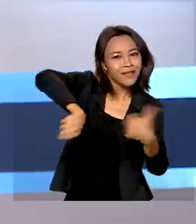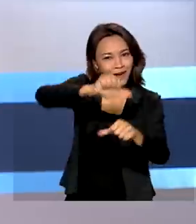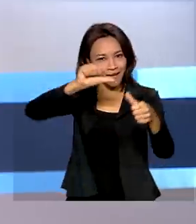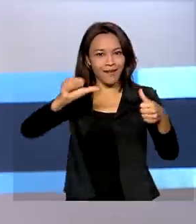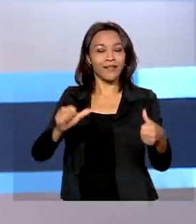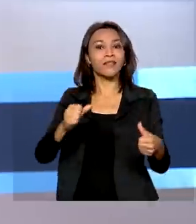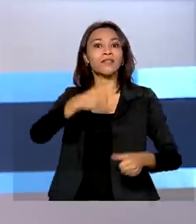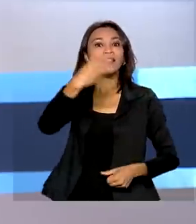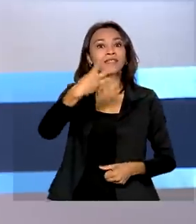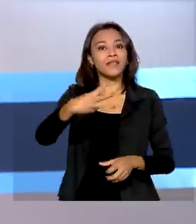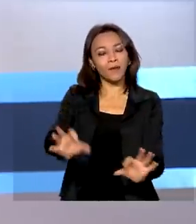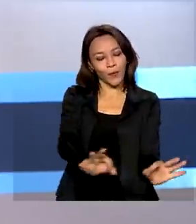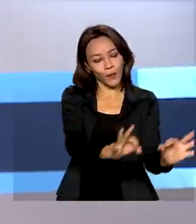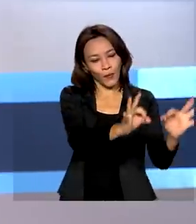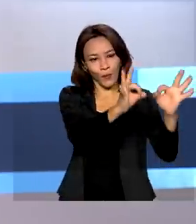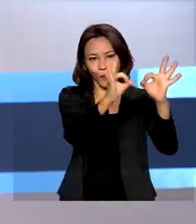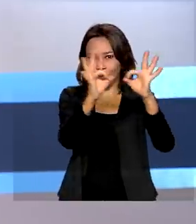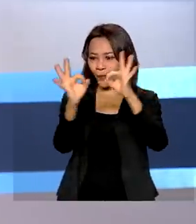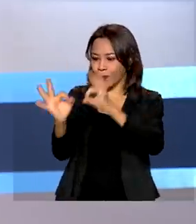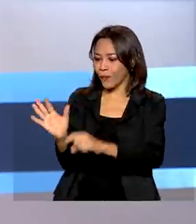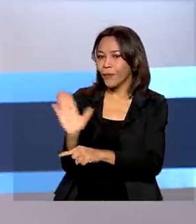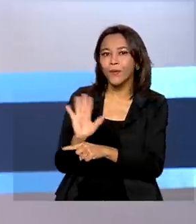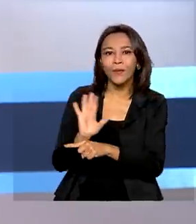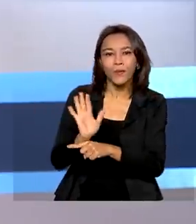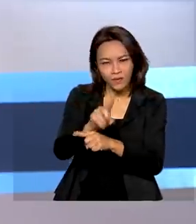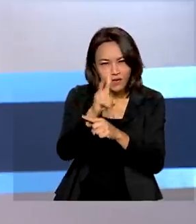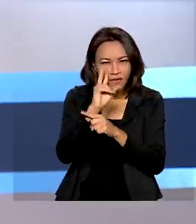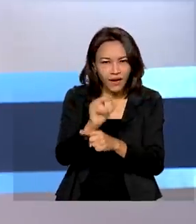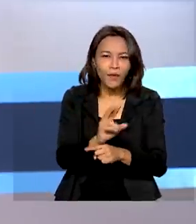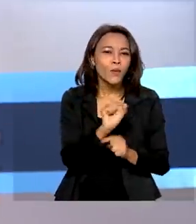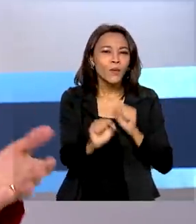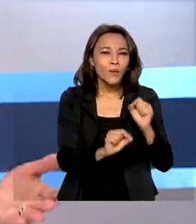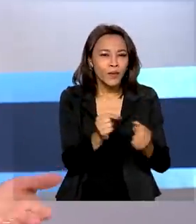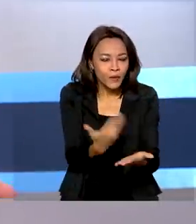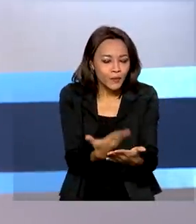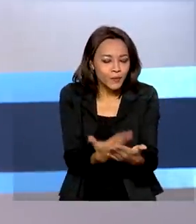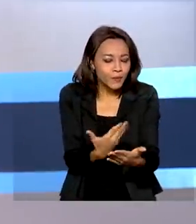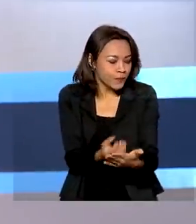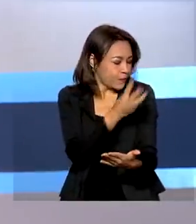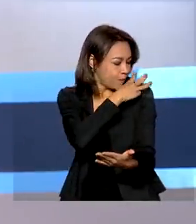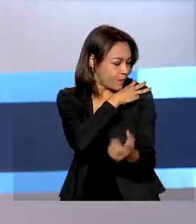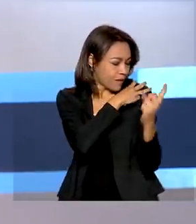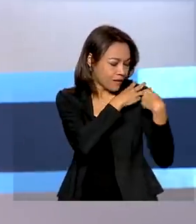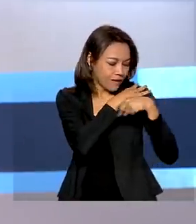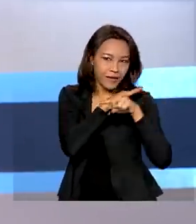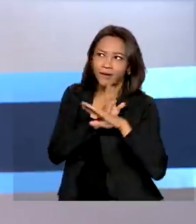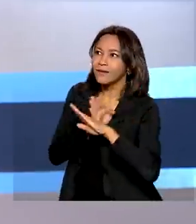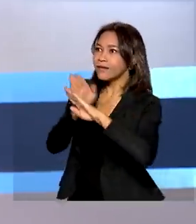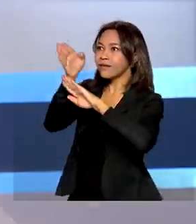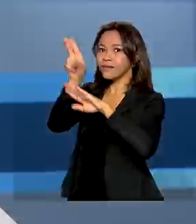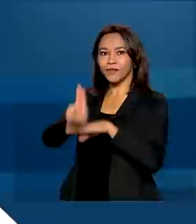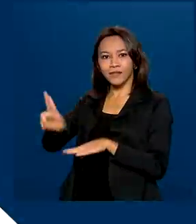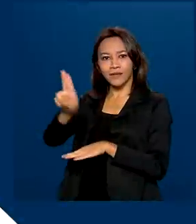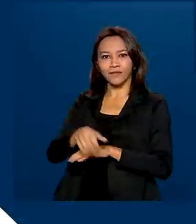terceira reportagem da série, você vai acompanhar o caminho percorrido do ensino médio à tão sonhada faculdade.